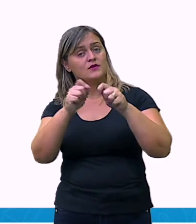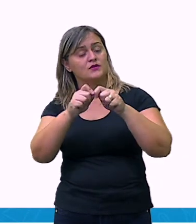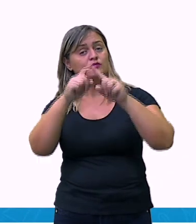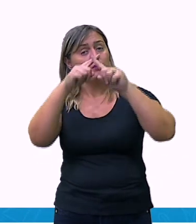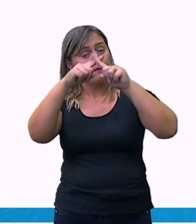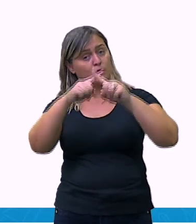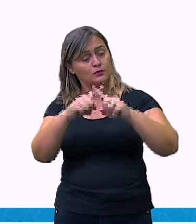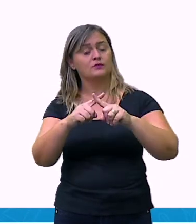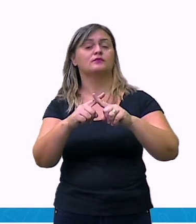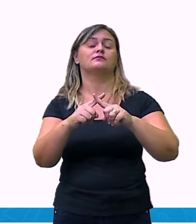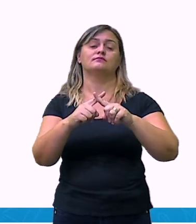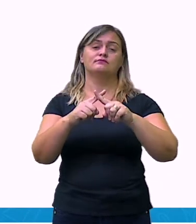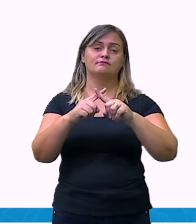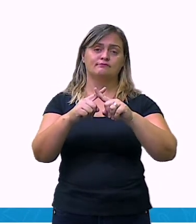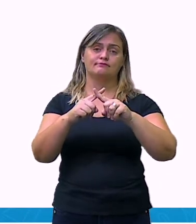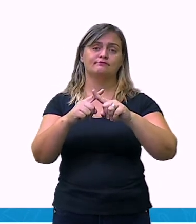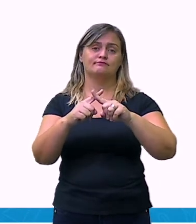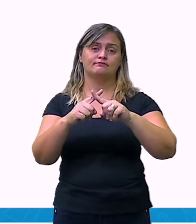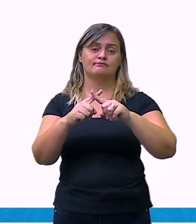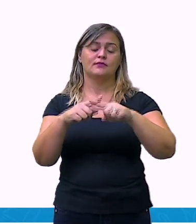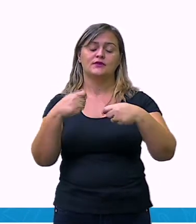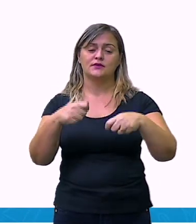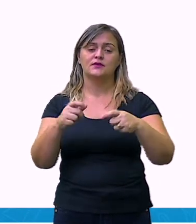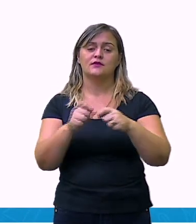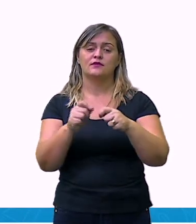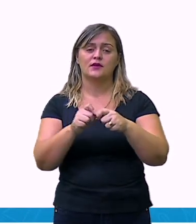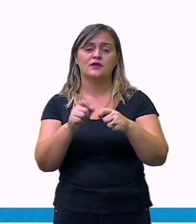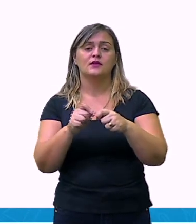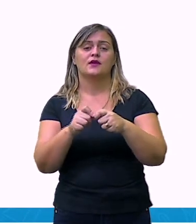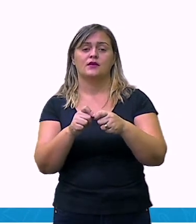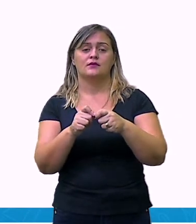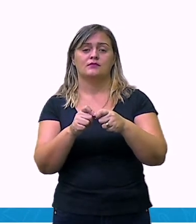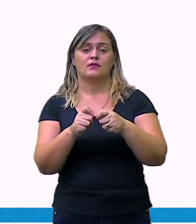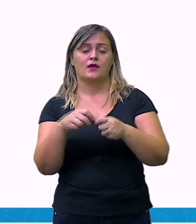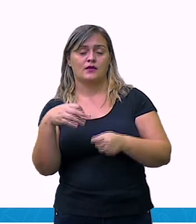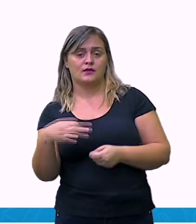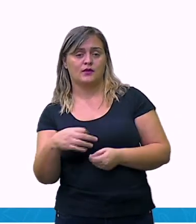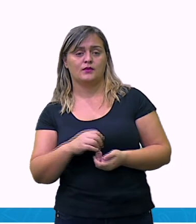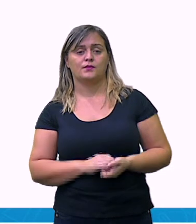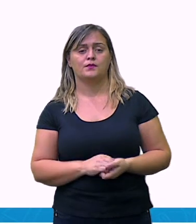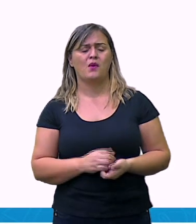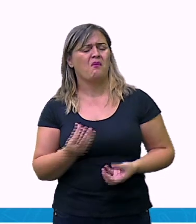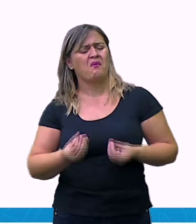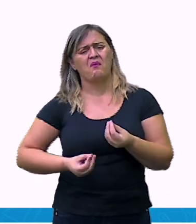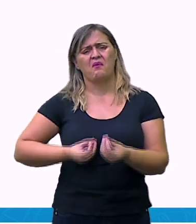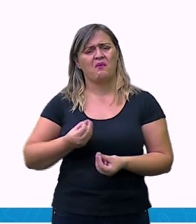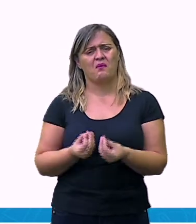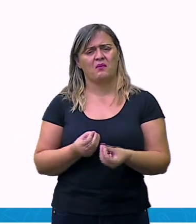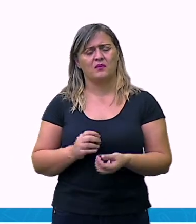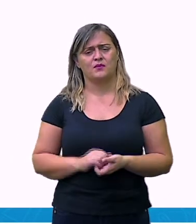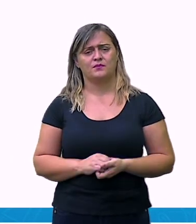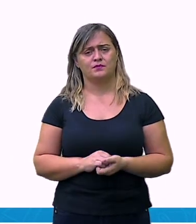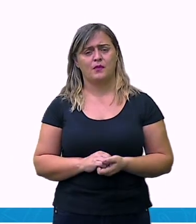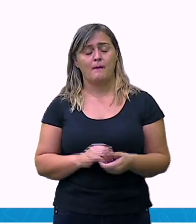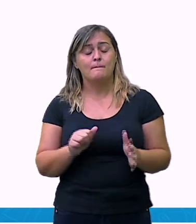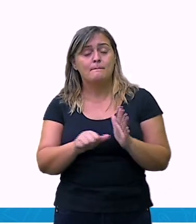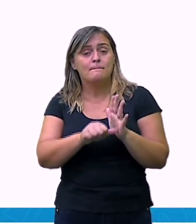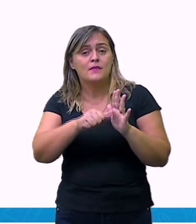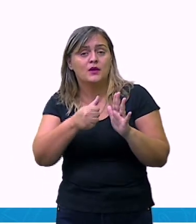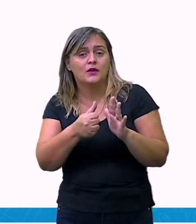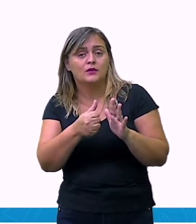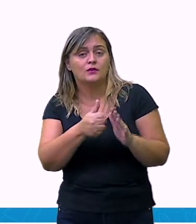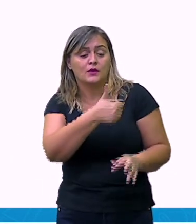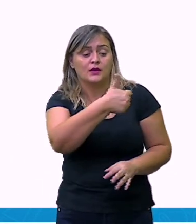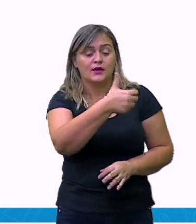fração. Para eu poder chegar a esse resultado, a primeira coisa que eu farei é dez vezes oitenta.